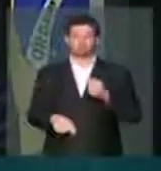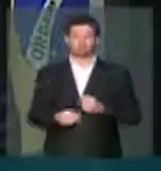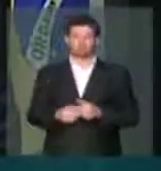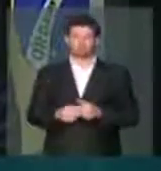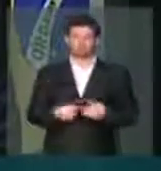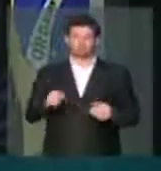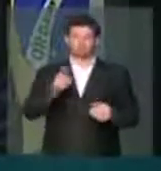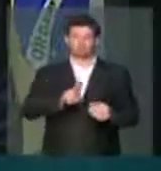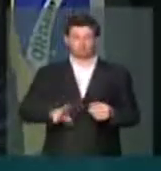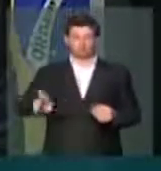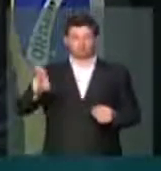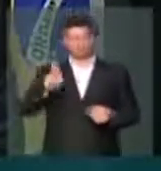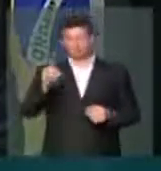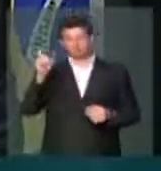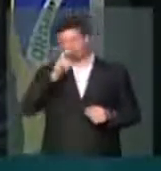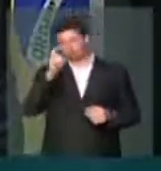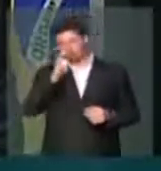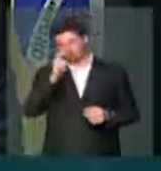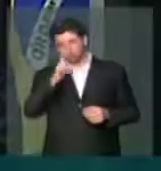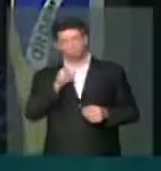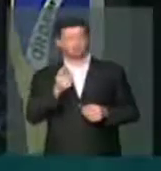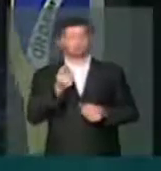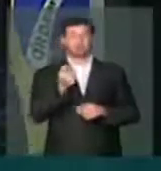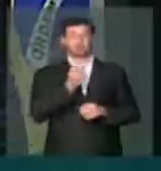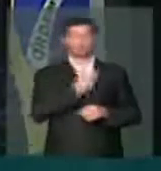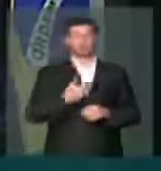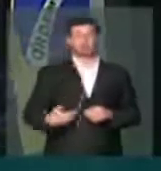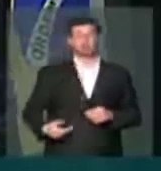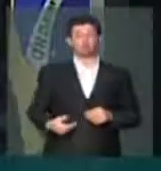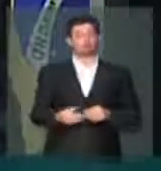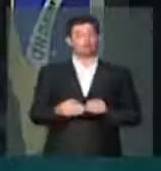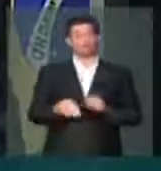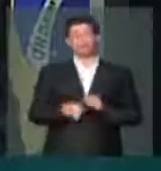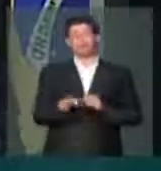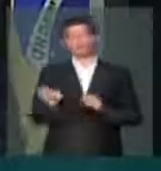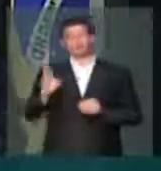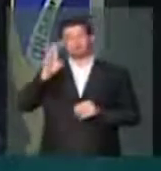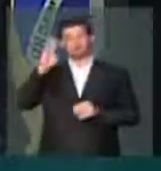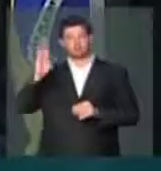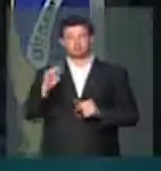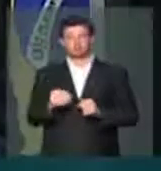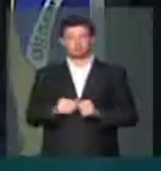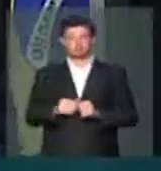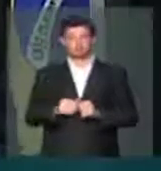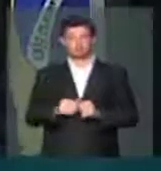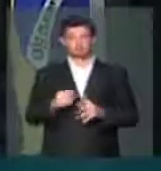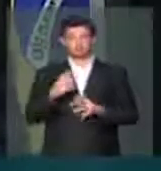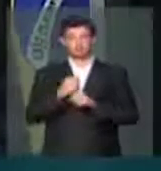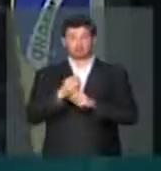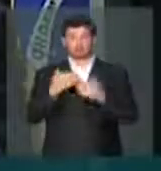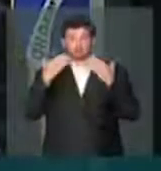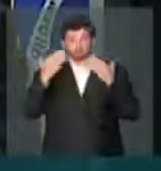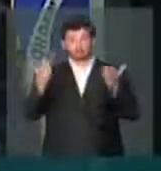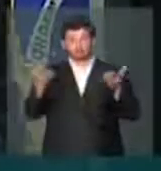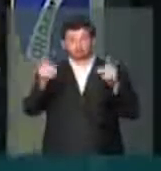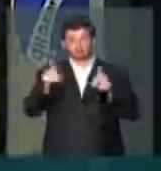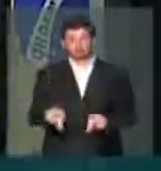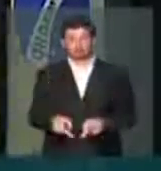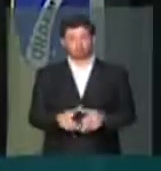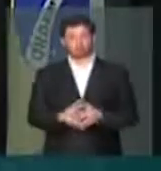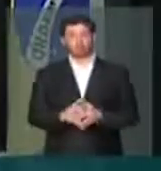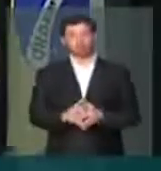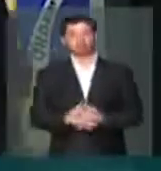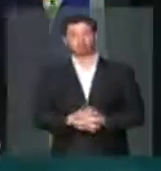utilizando a mentira e o recurso público como viés principal da conta que apresenta hoje a população.